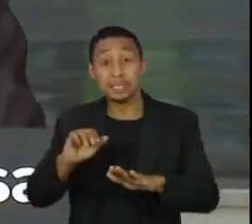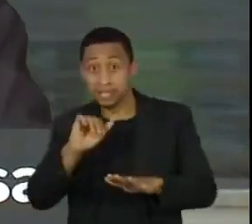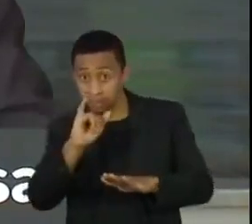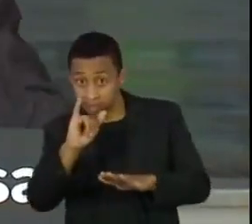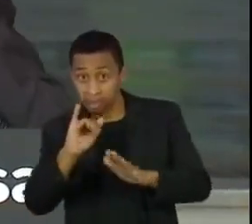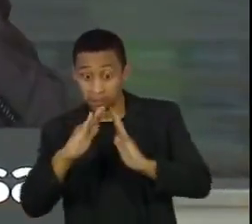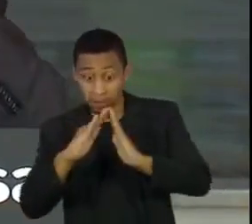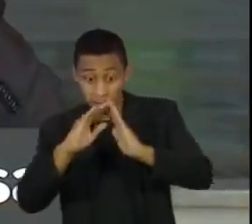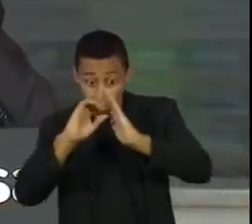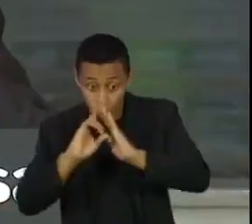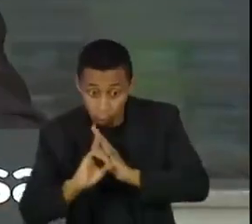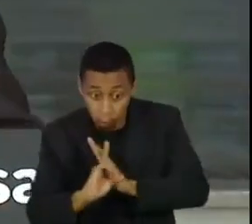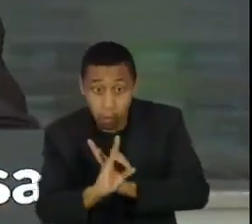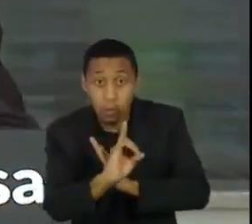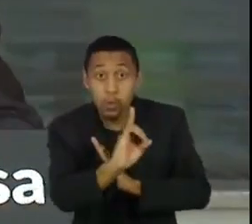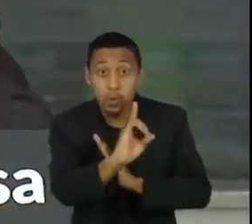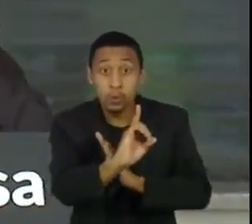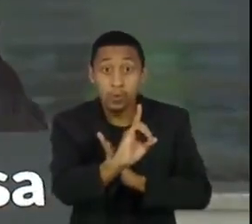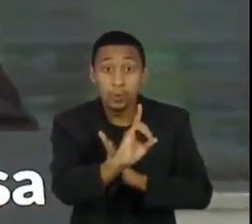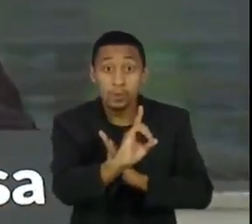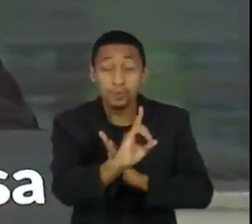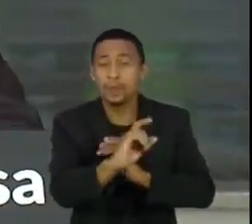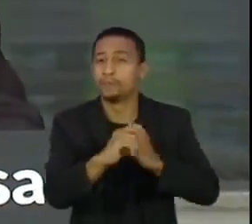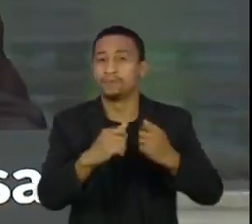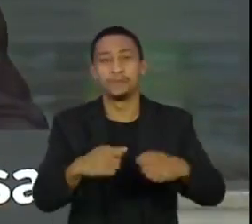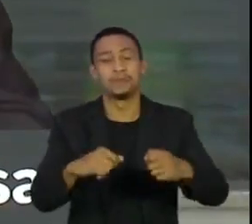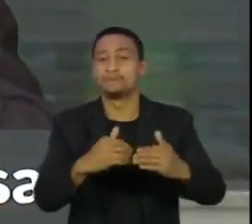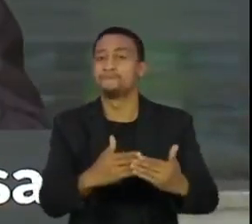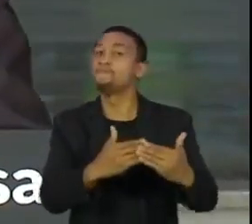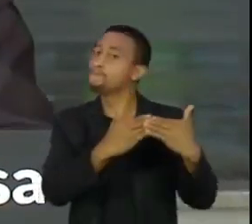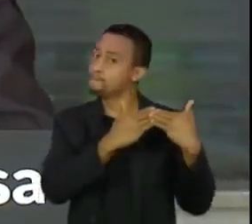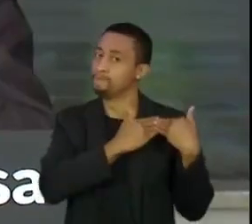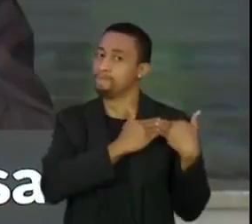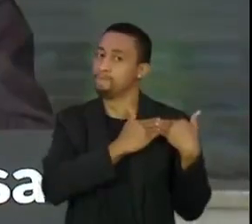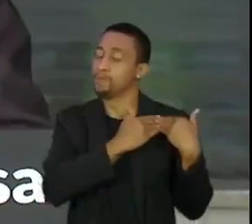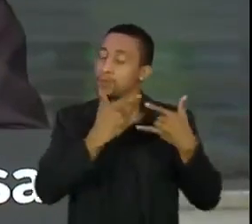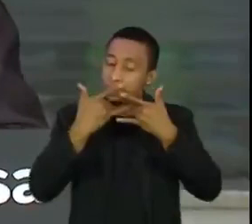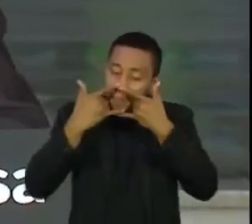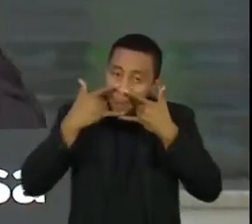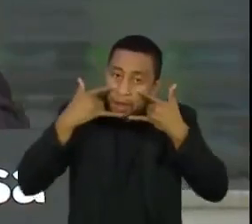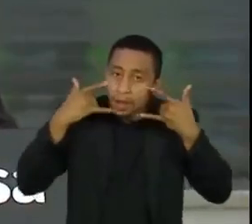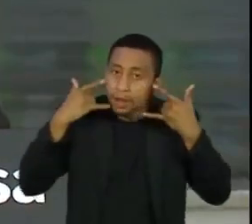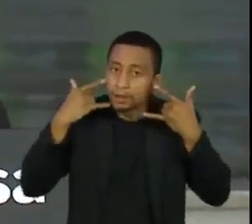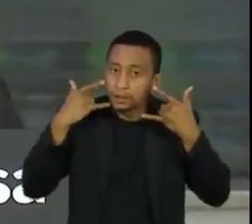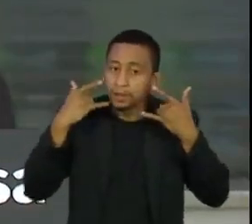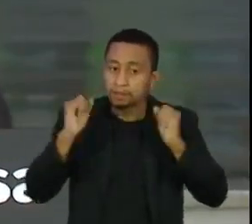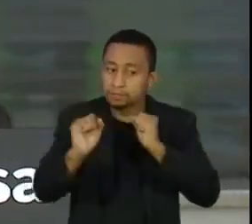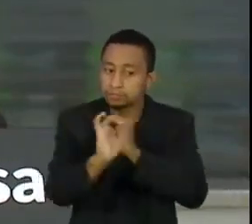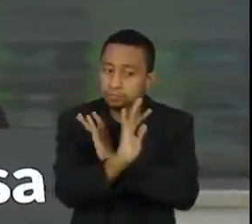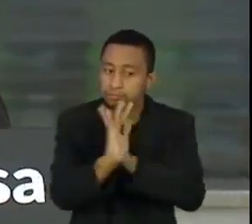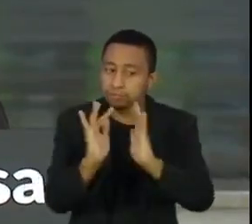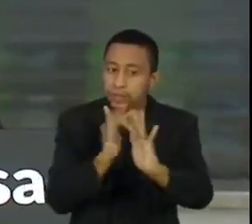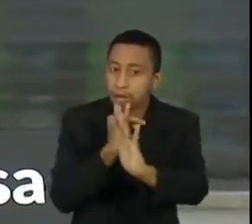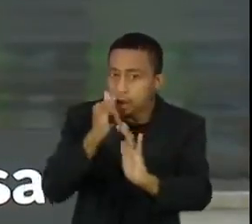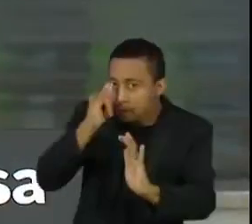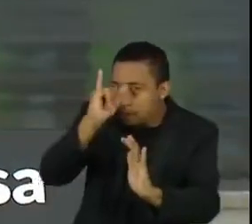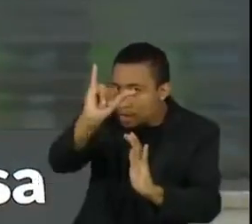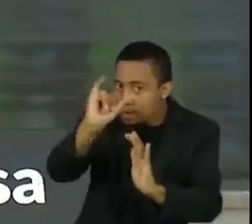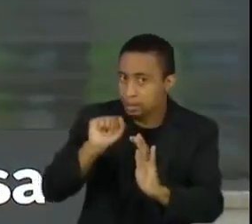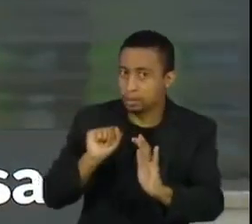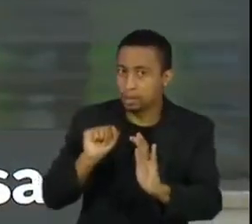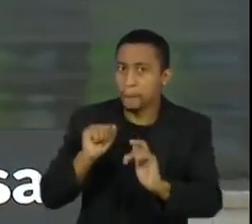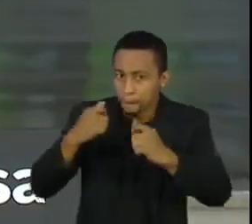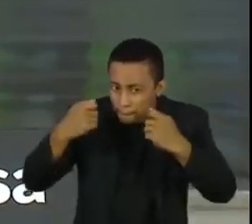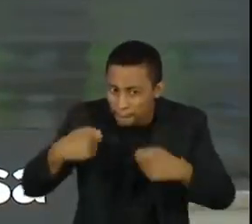tenham responsabilidade. Usem máscaras, evitem se aglomerar e saiam somente se